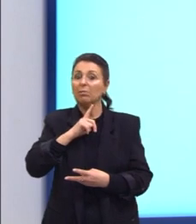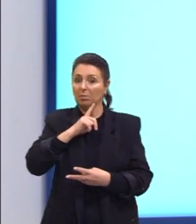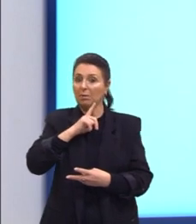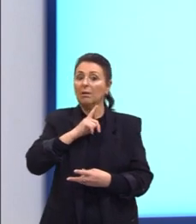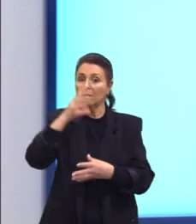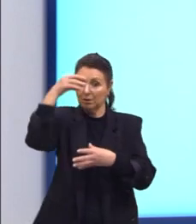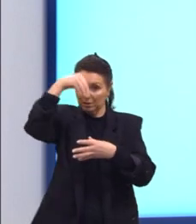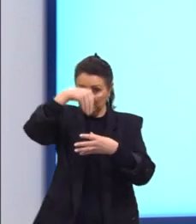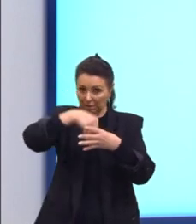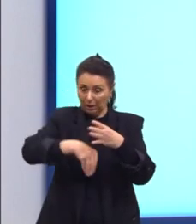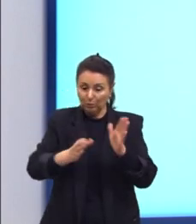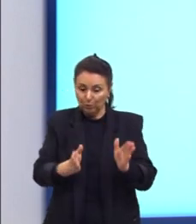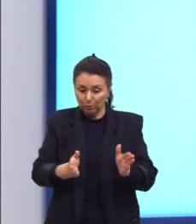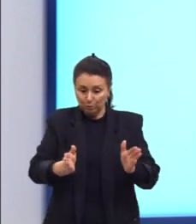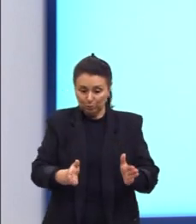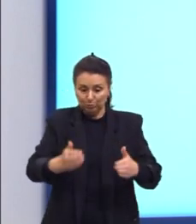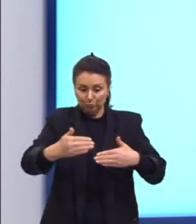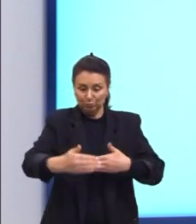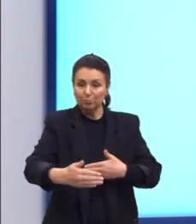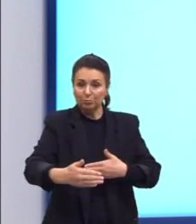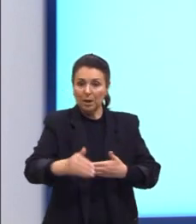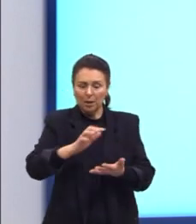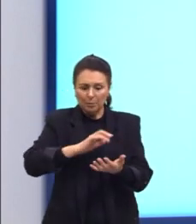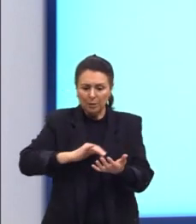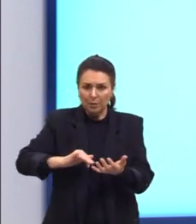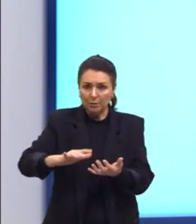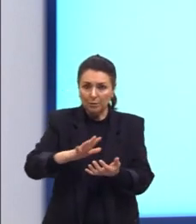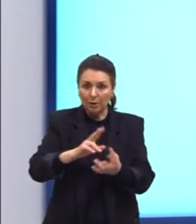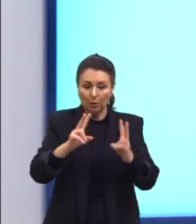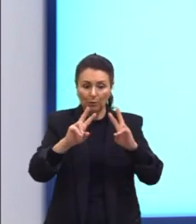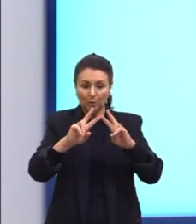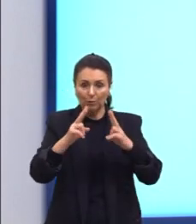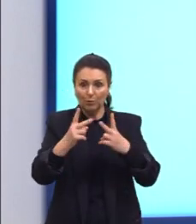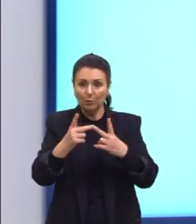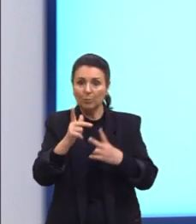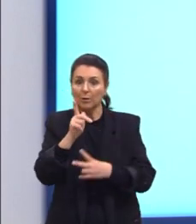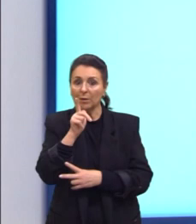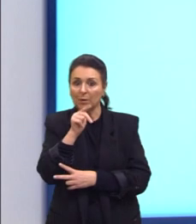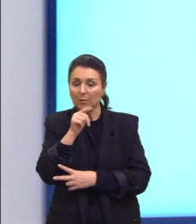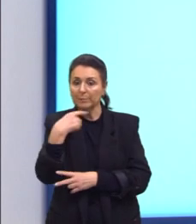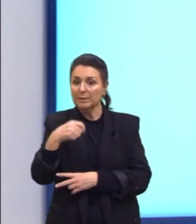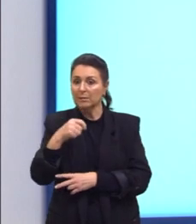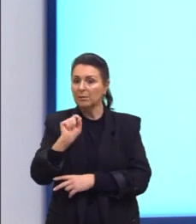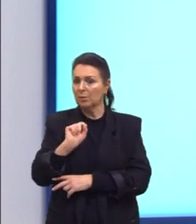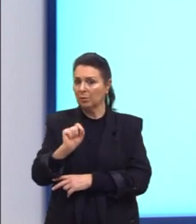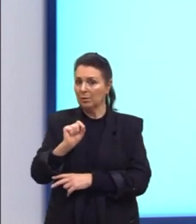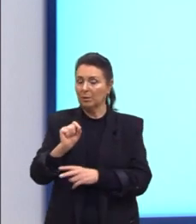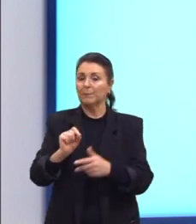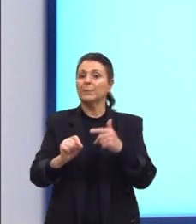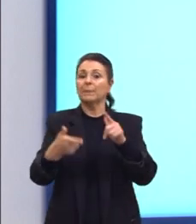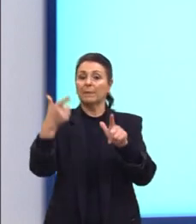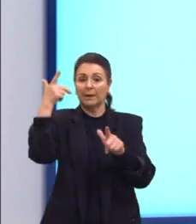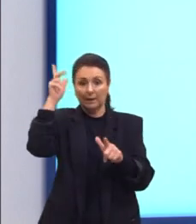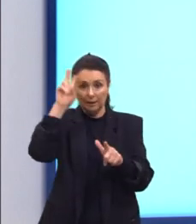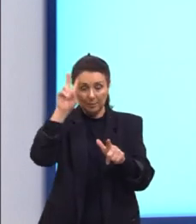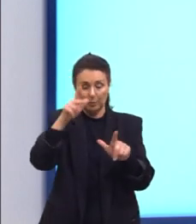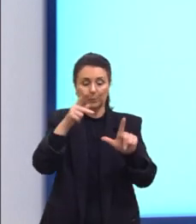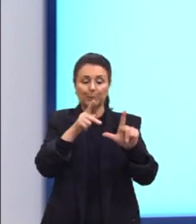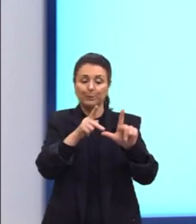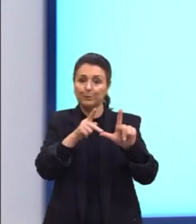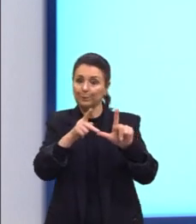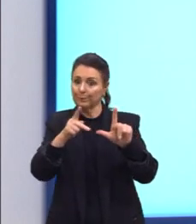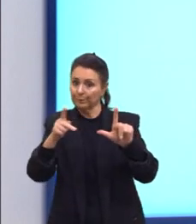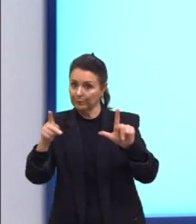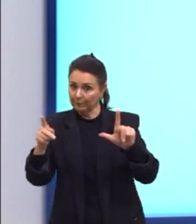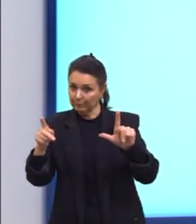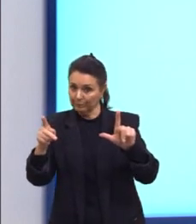recipiente, tá? E para calcular o volume de água, nós vimos que é um paralelepípedo, né? Mas ele